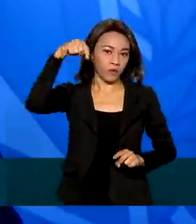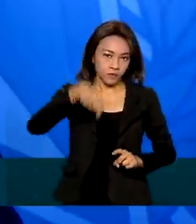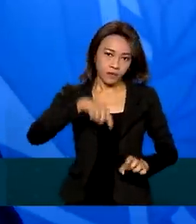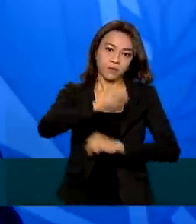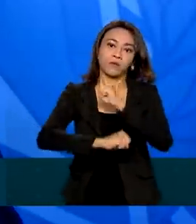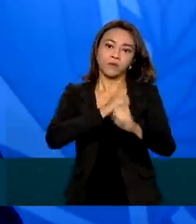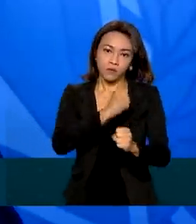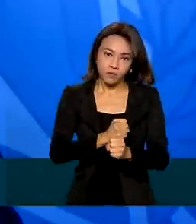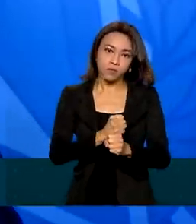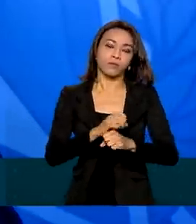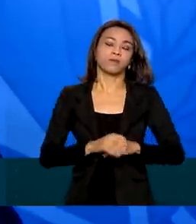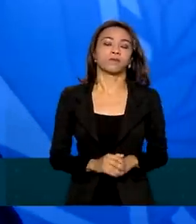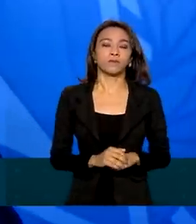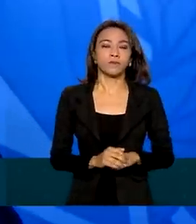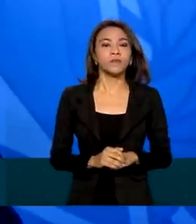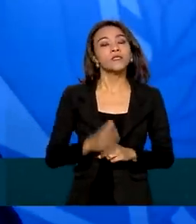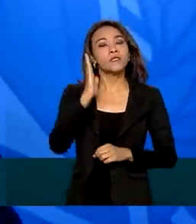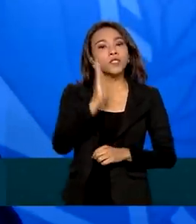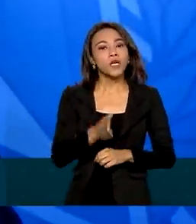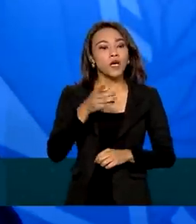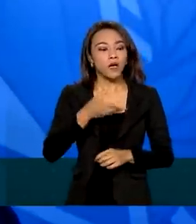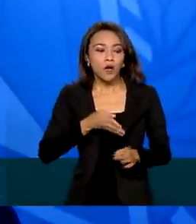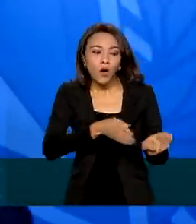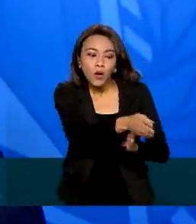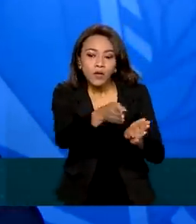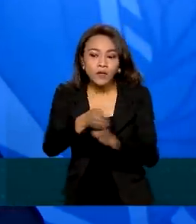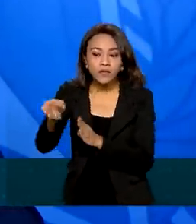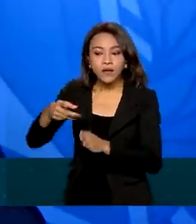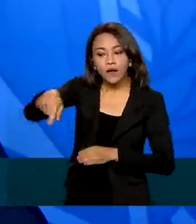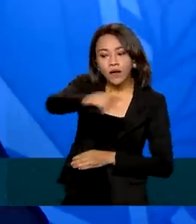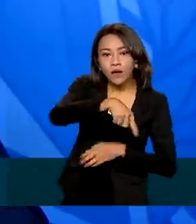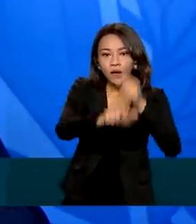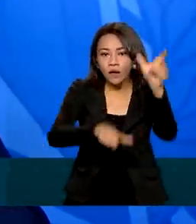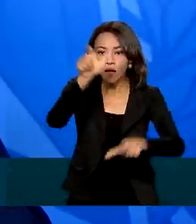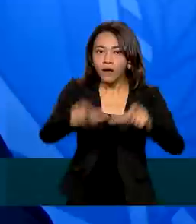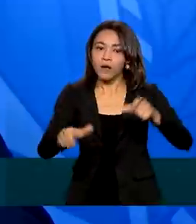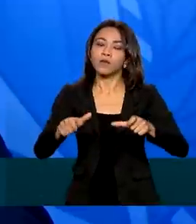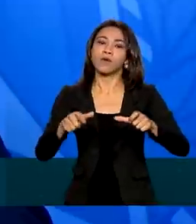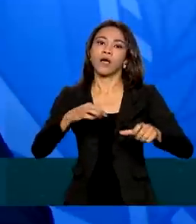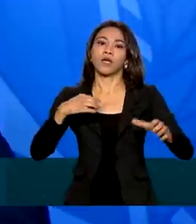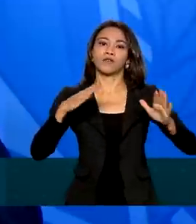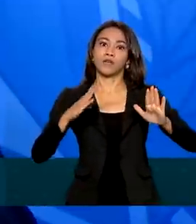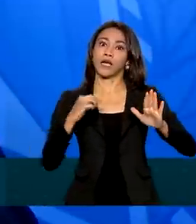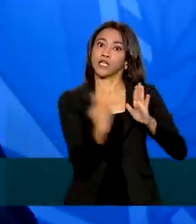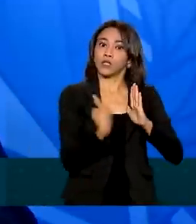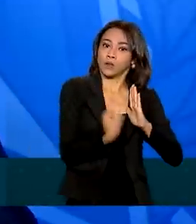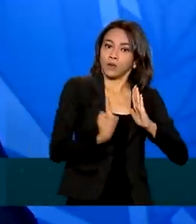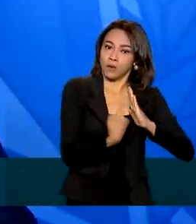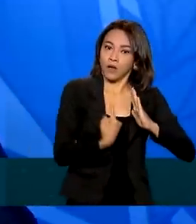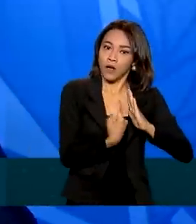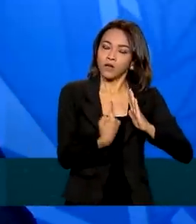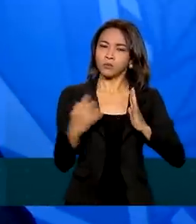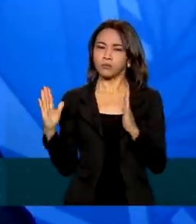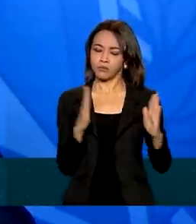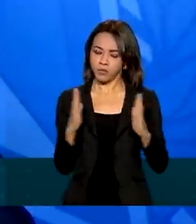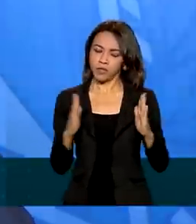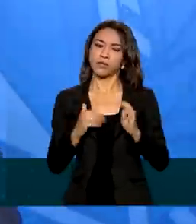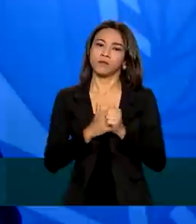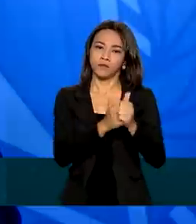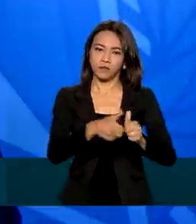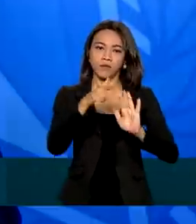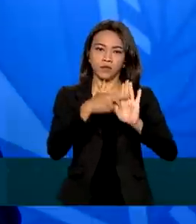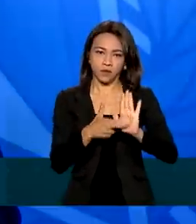foram, então, orientados a permanecer em isolamento pelo período ali previsto.